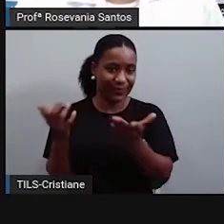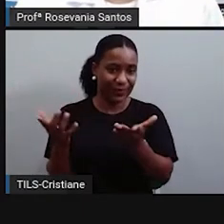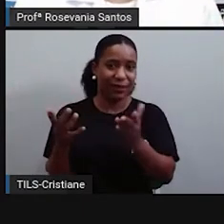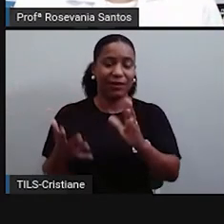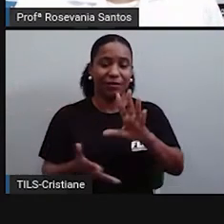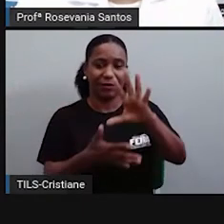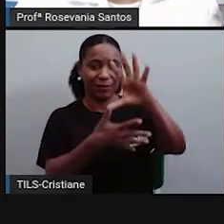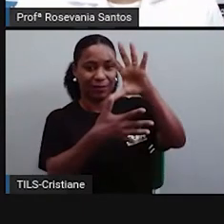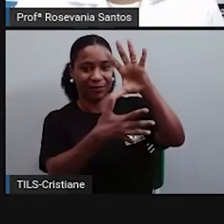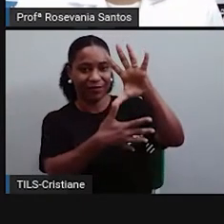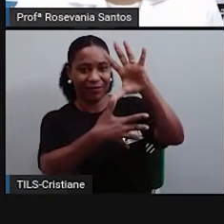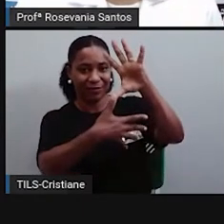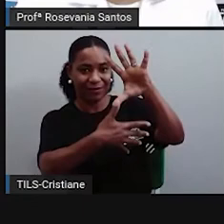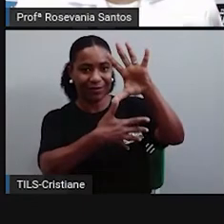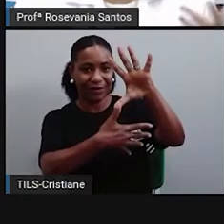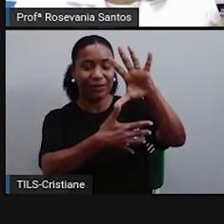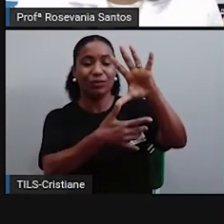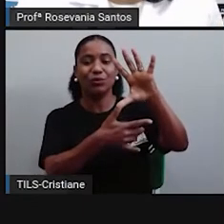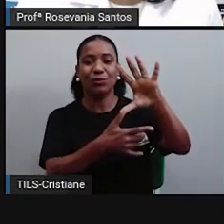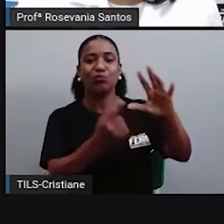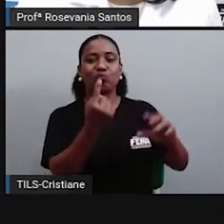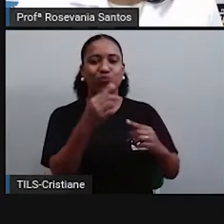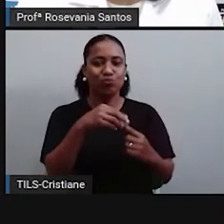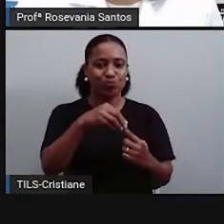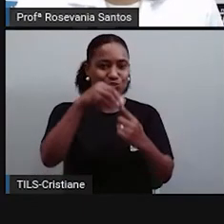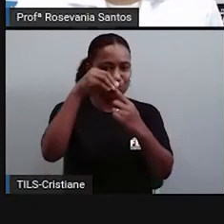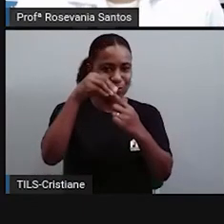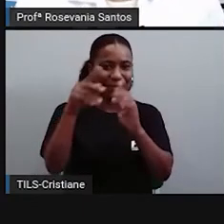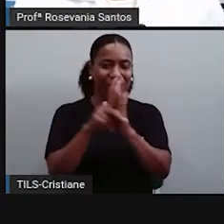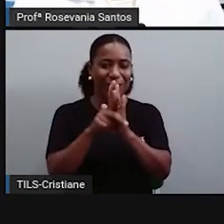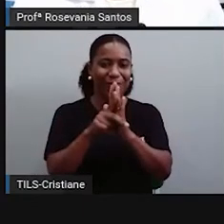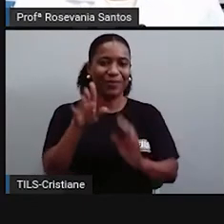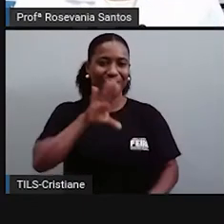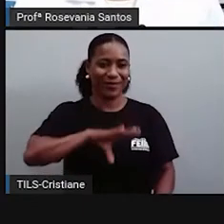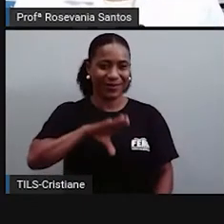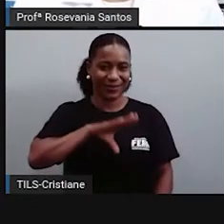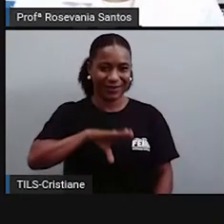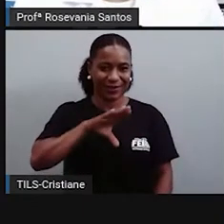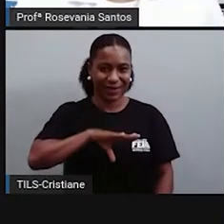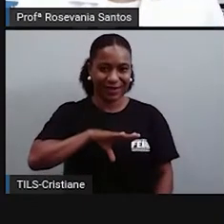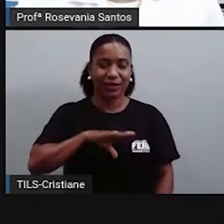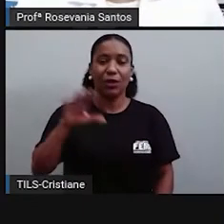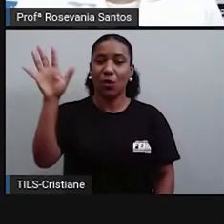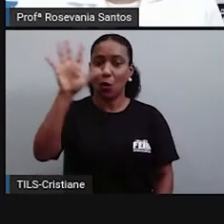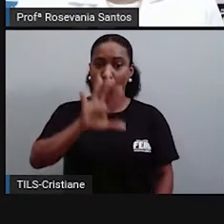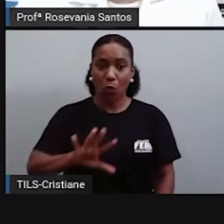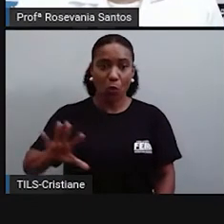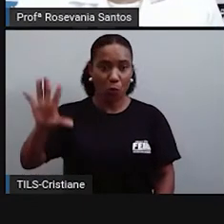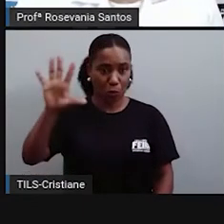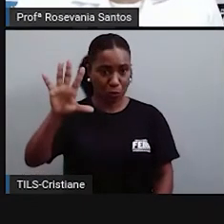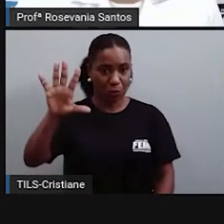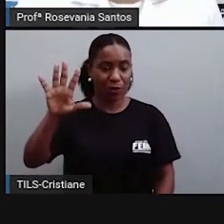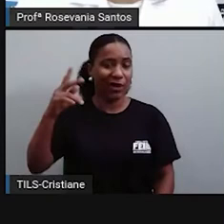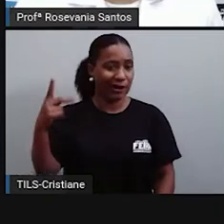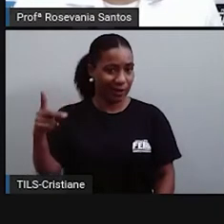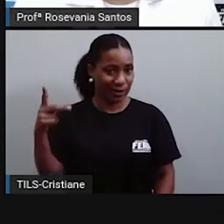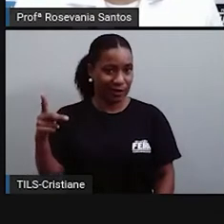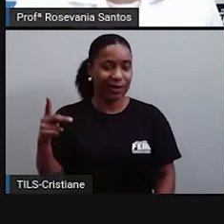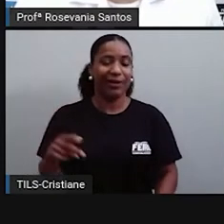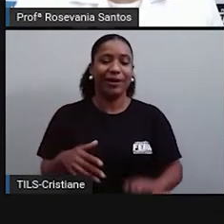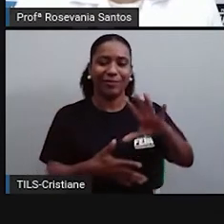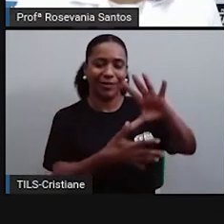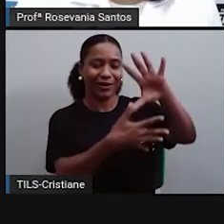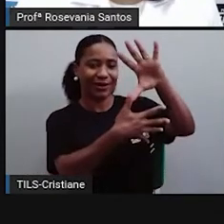do Sul que falasse português que pertencia a Portugal. O restante dos outros países acabaram